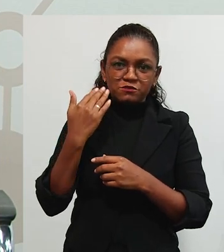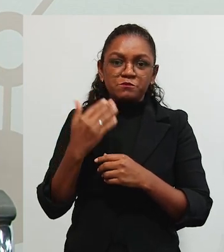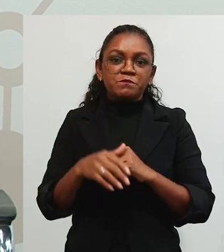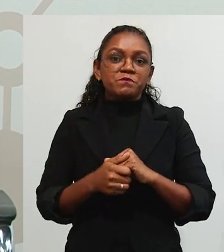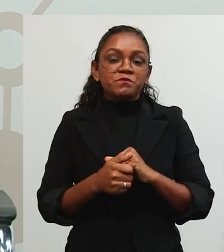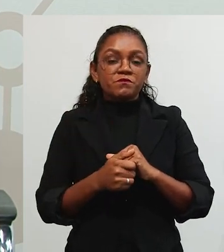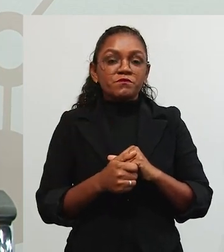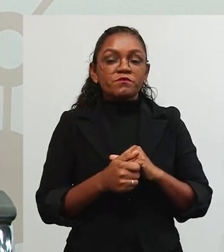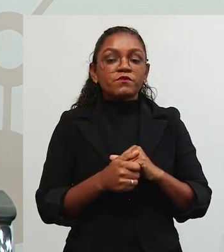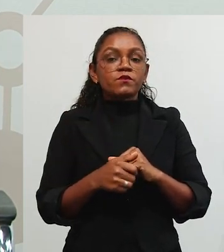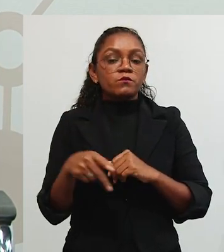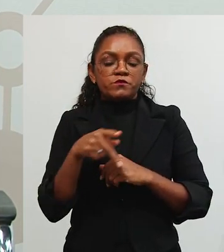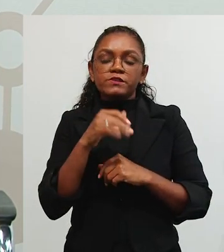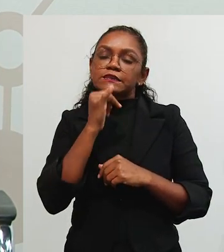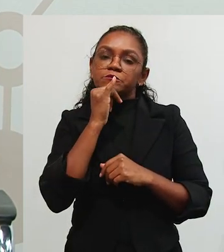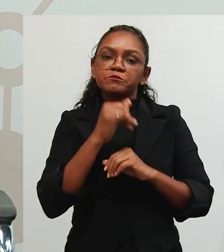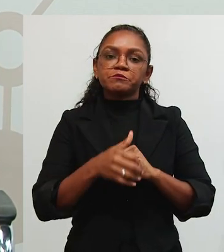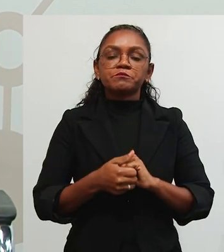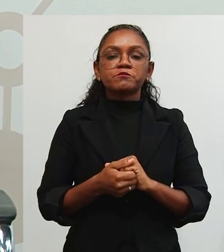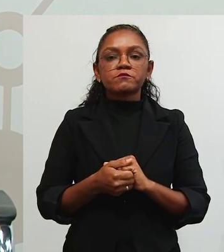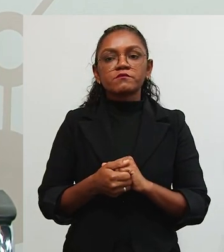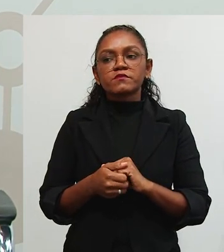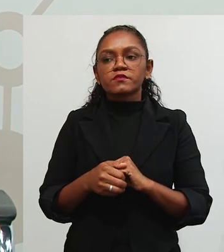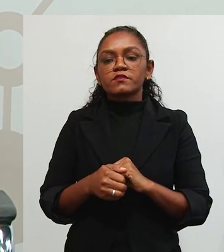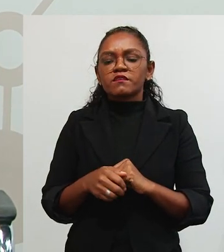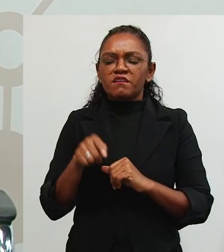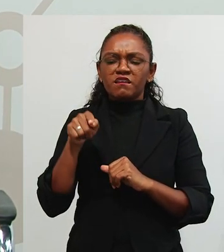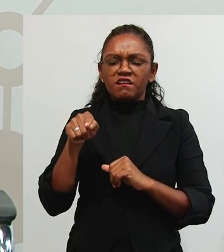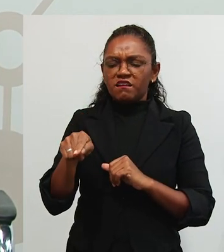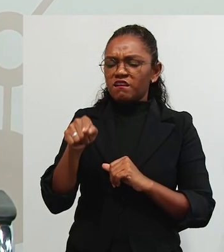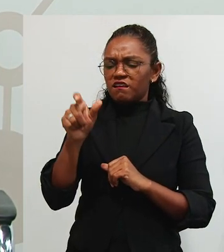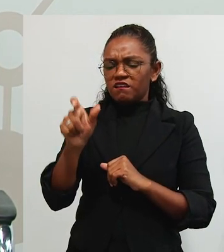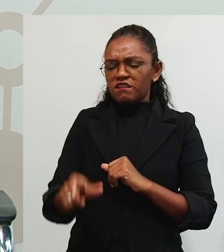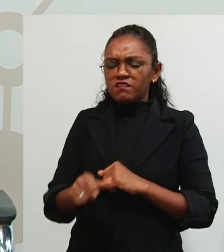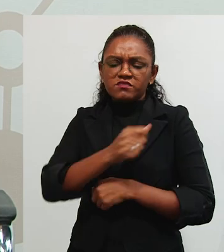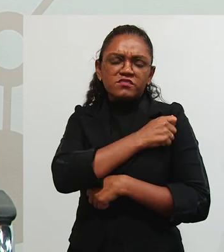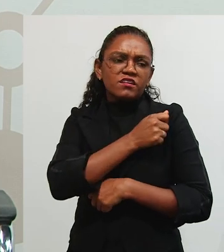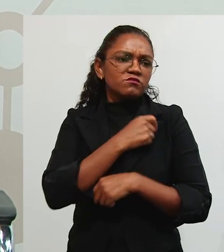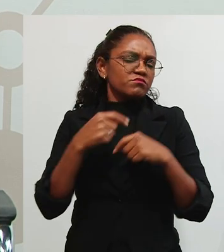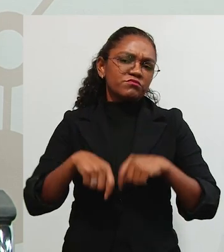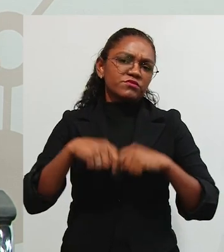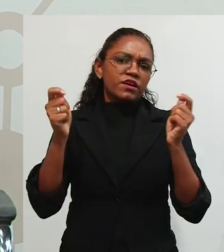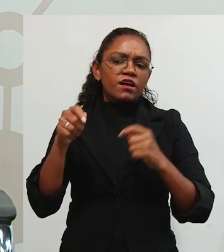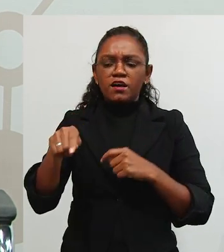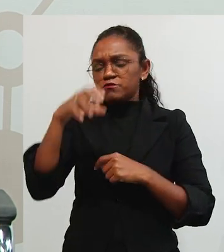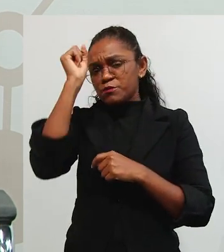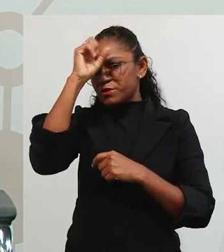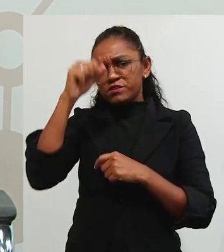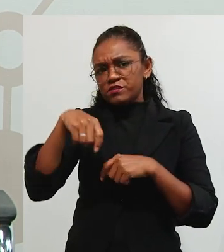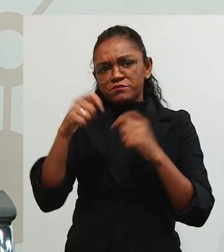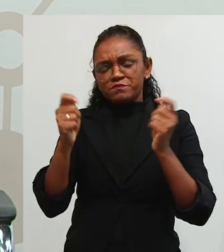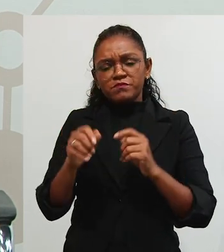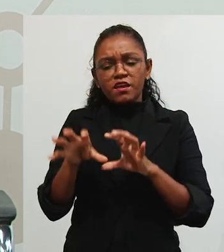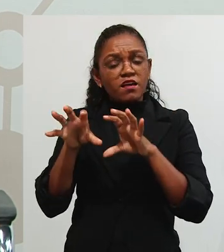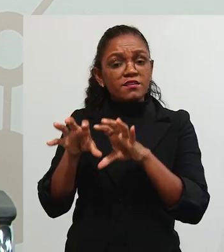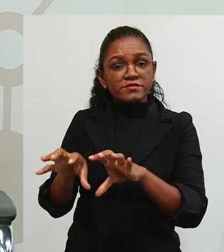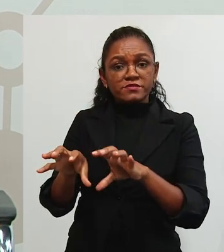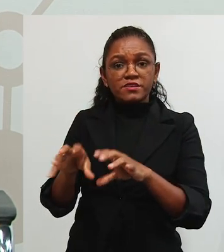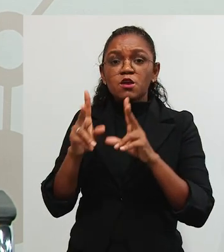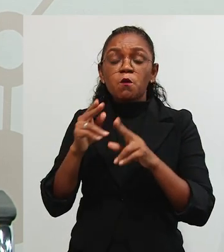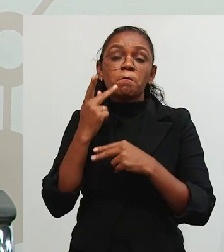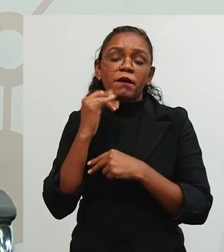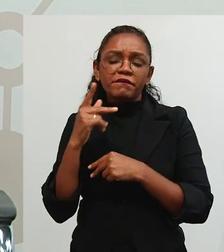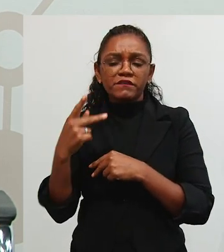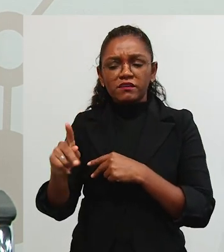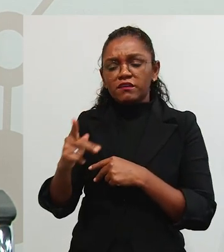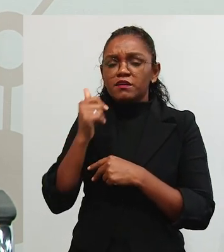professora? Que aquele professor que falava, Ah, esse aluno não tem jeito, não, ele não aprende.